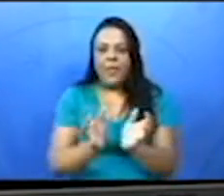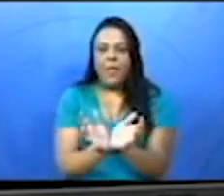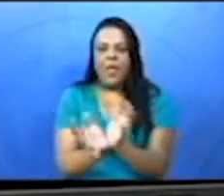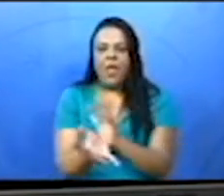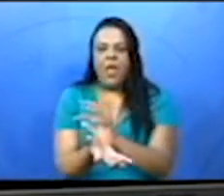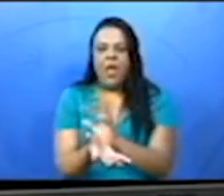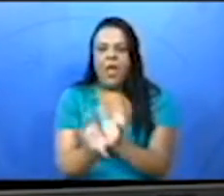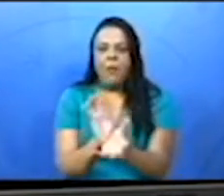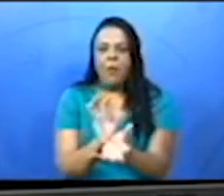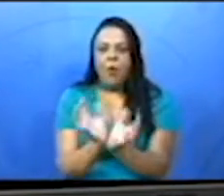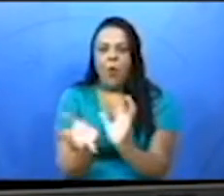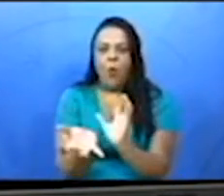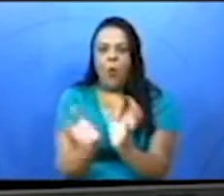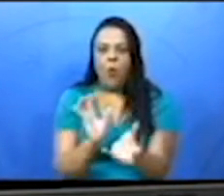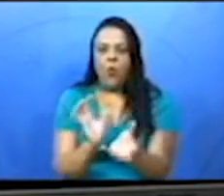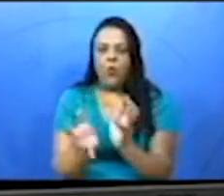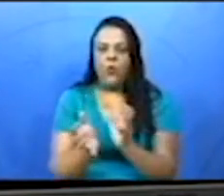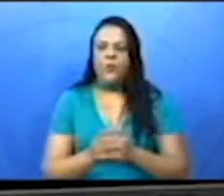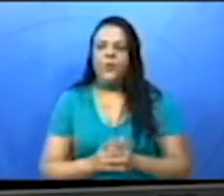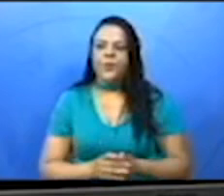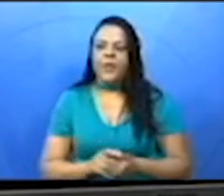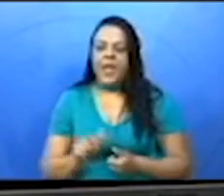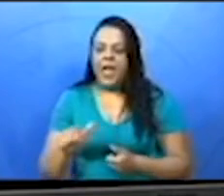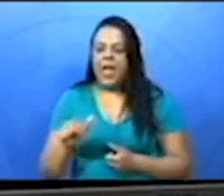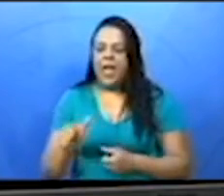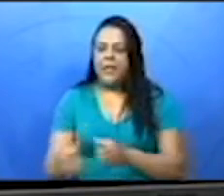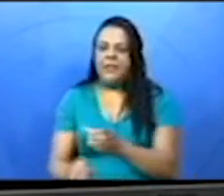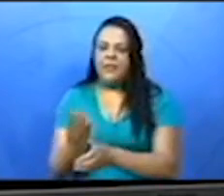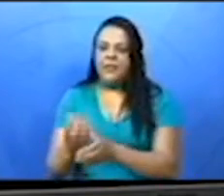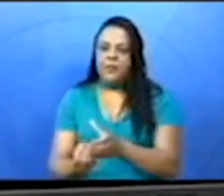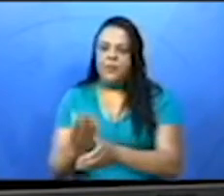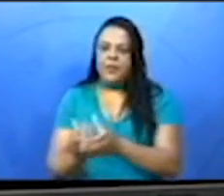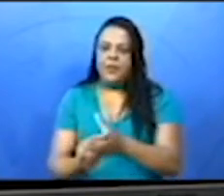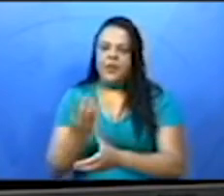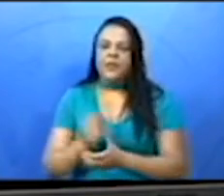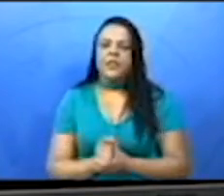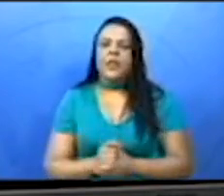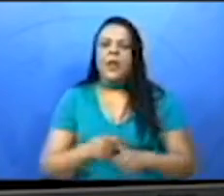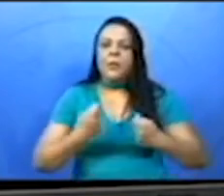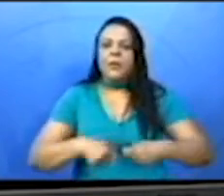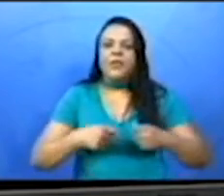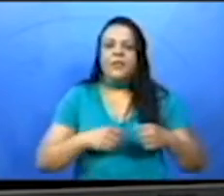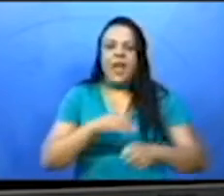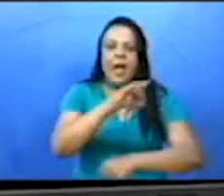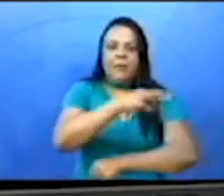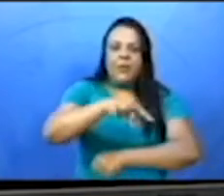essas plantas são cultivadas, polinizadas por abelhas.